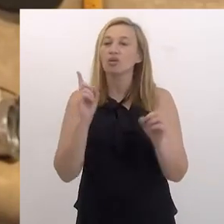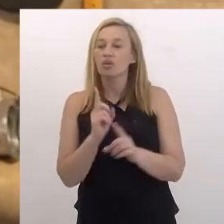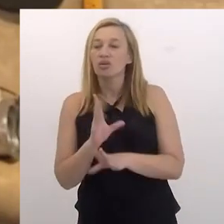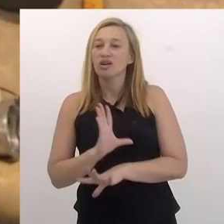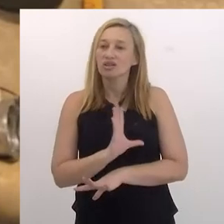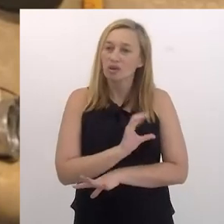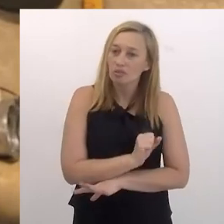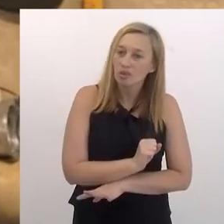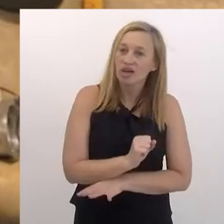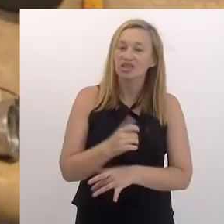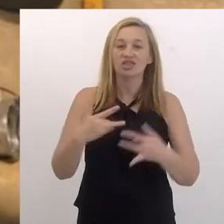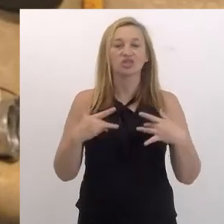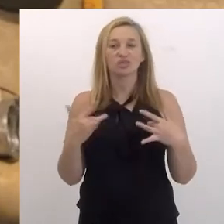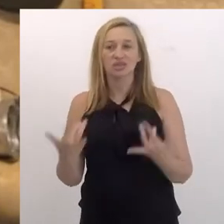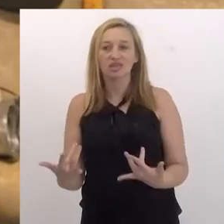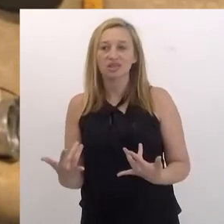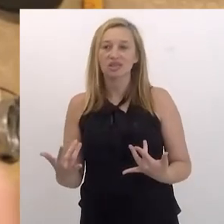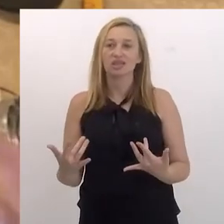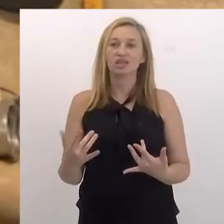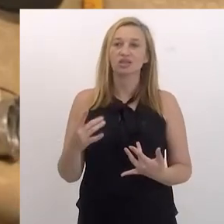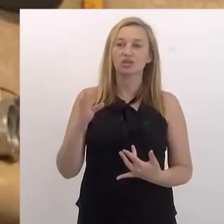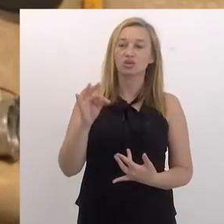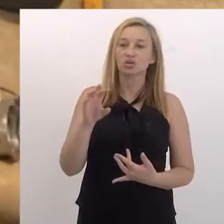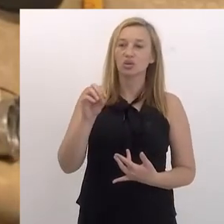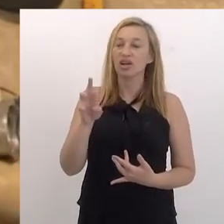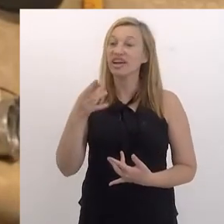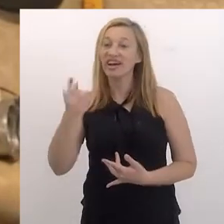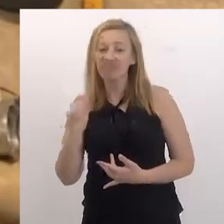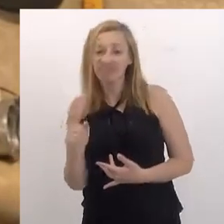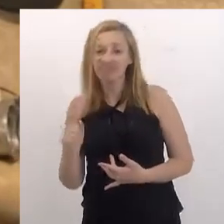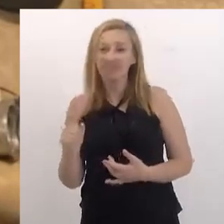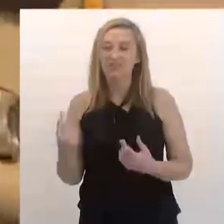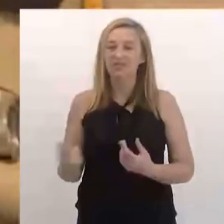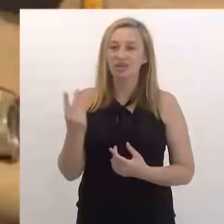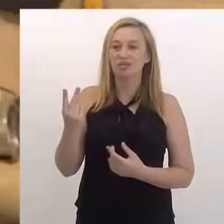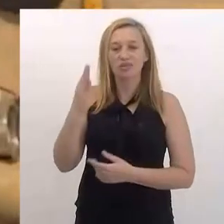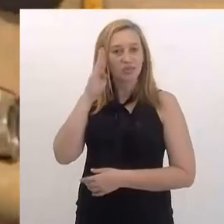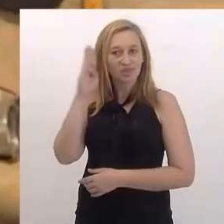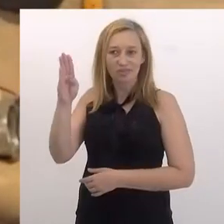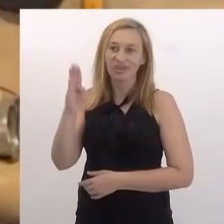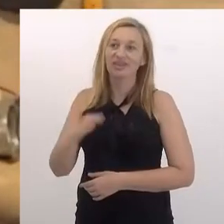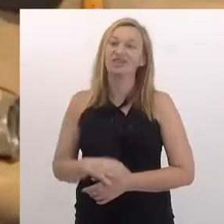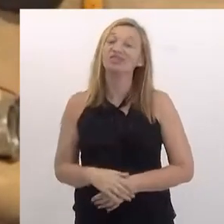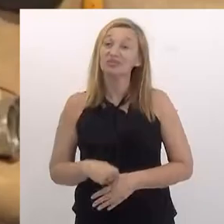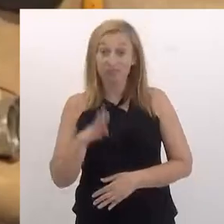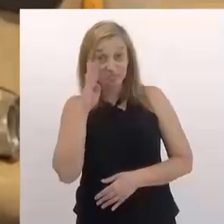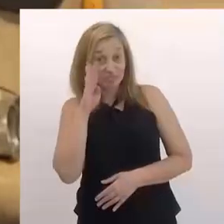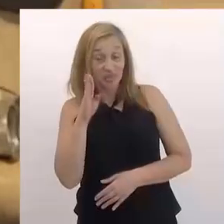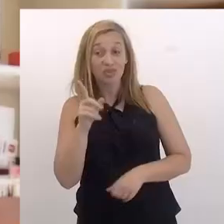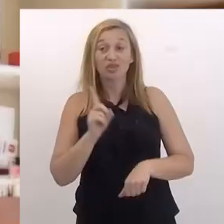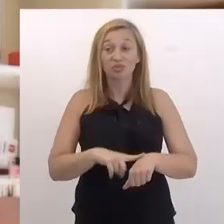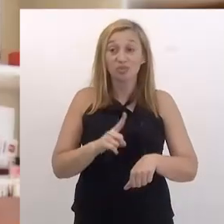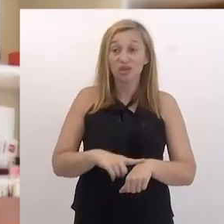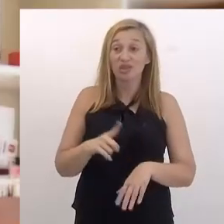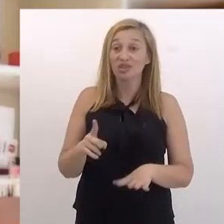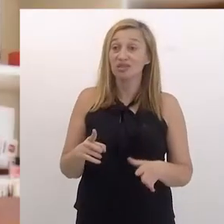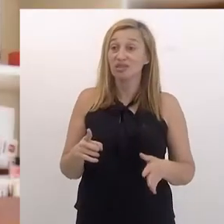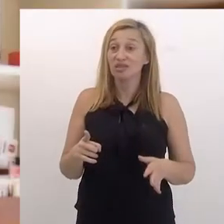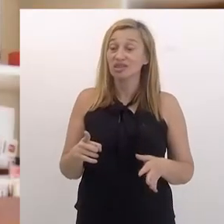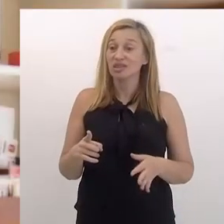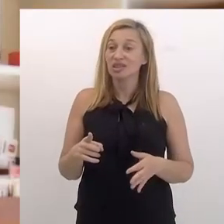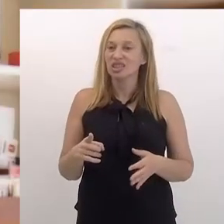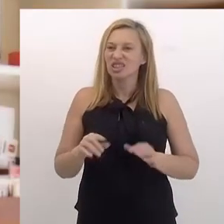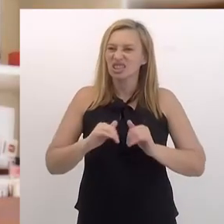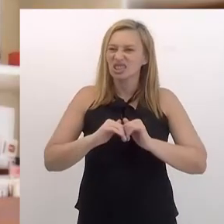valorizar o encontro, valorizar o amor, a generosidade, a tolerância, esses valores eu acho fundamentais. E principalmente no